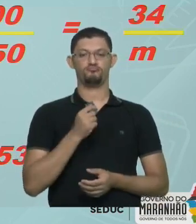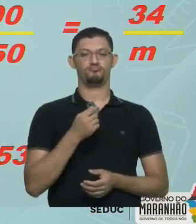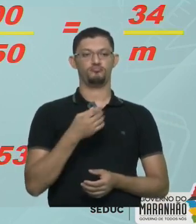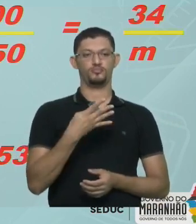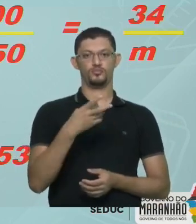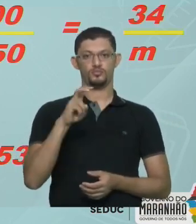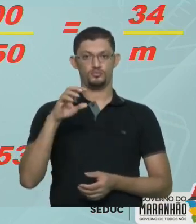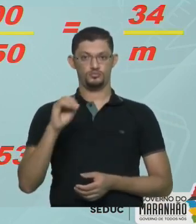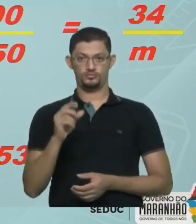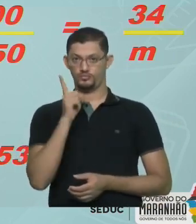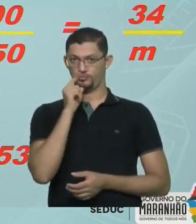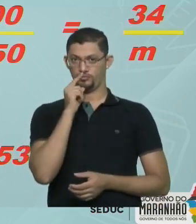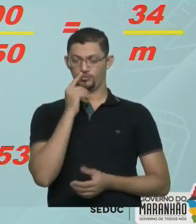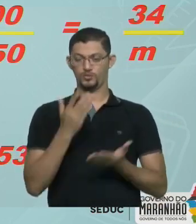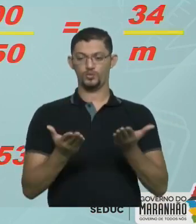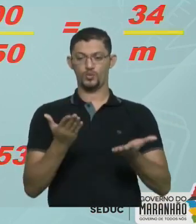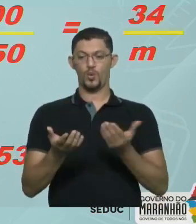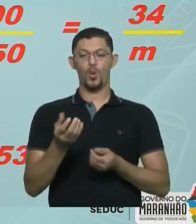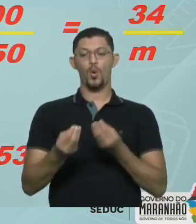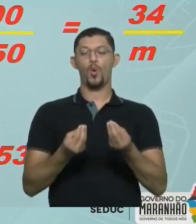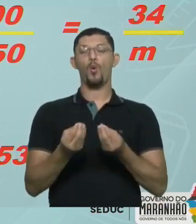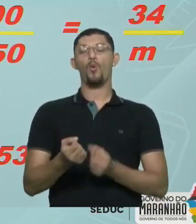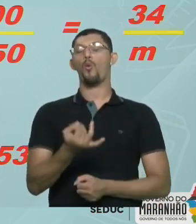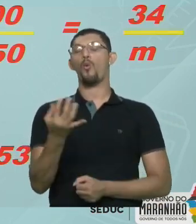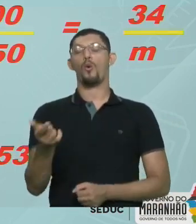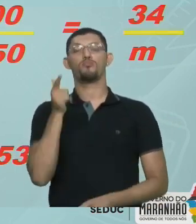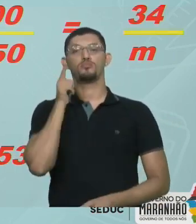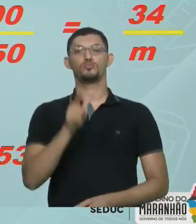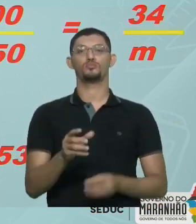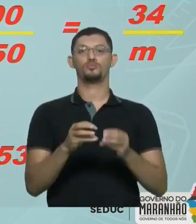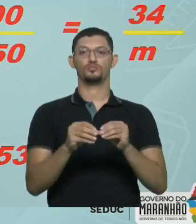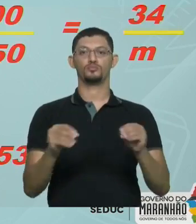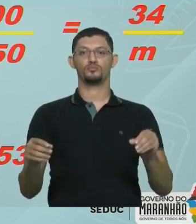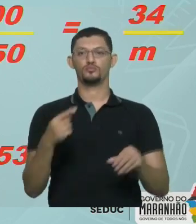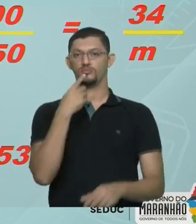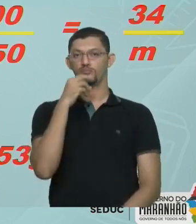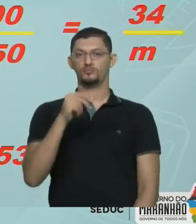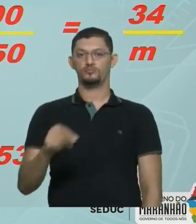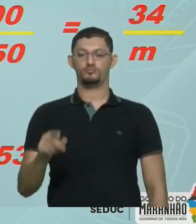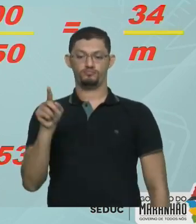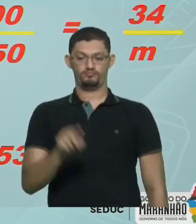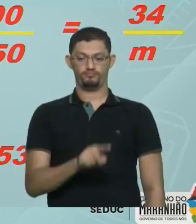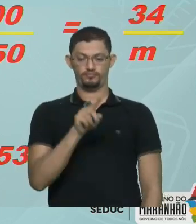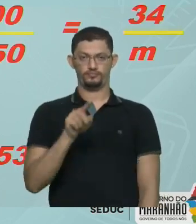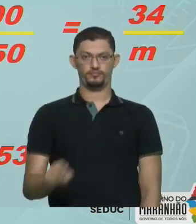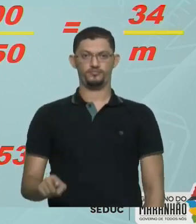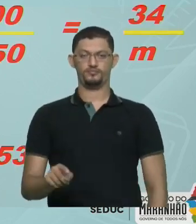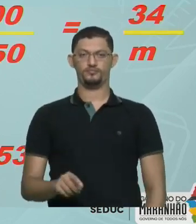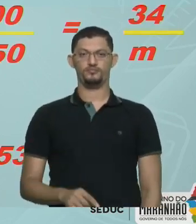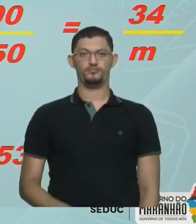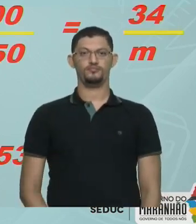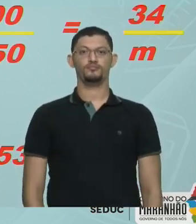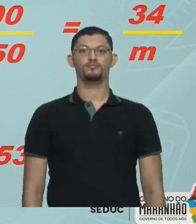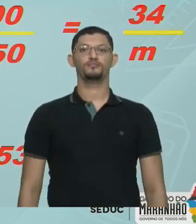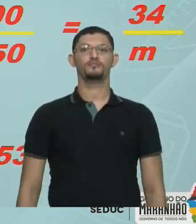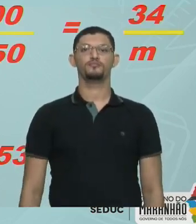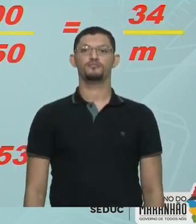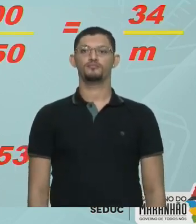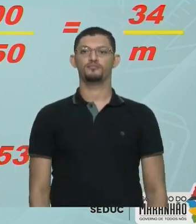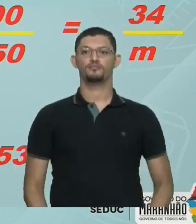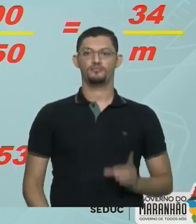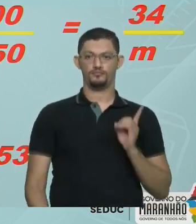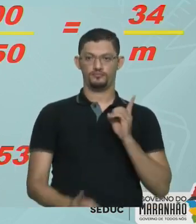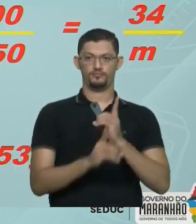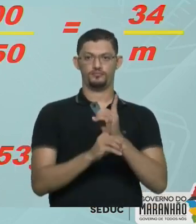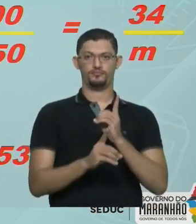gramas de água Quanto é que ele consegue dissolver No máximo do sal? Fazendo uma regra de 3 simples Meio pelos extremos Nós